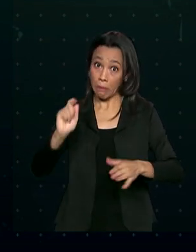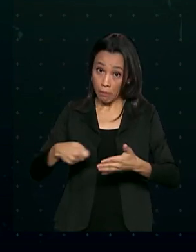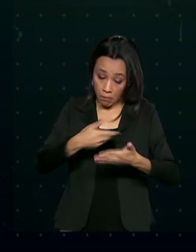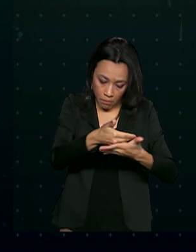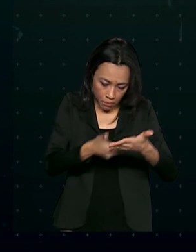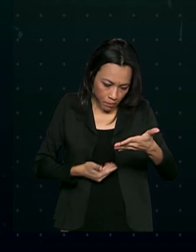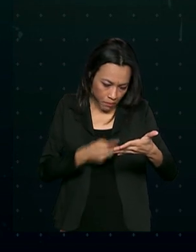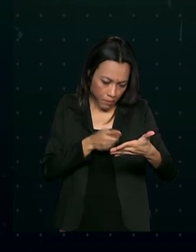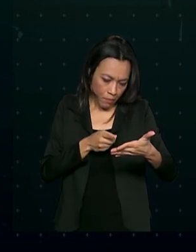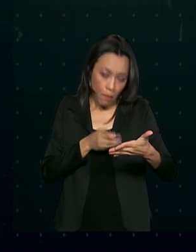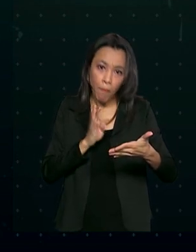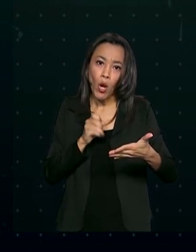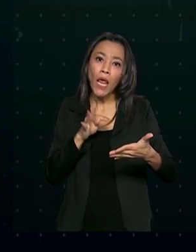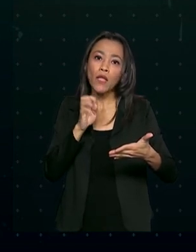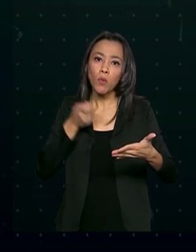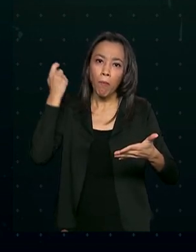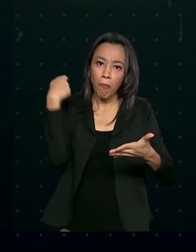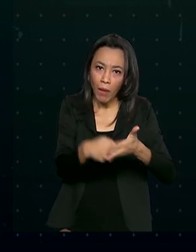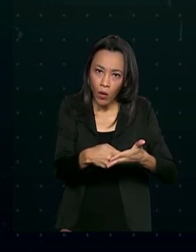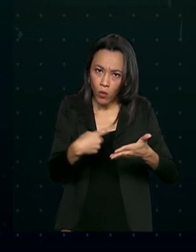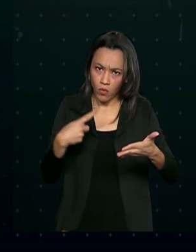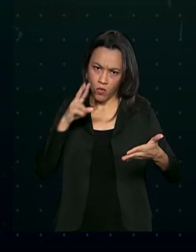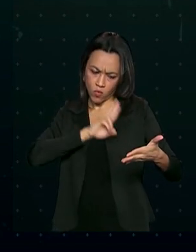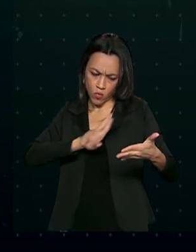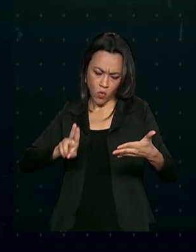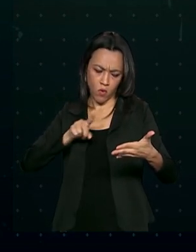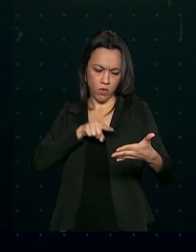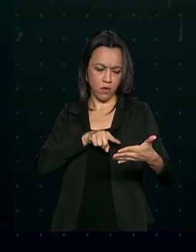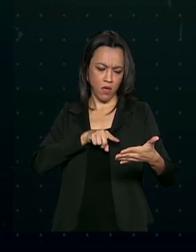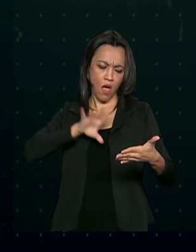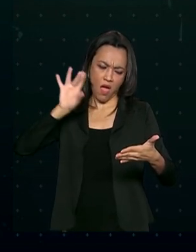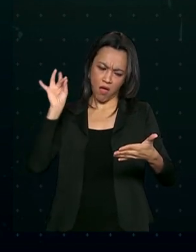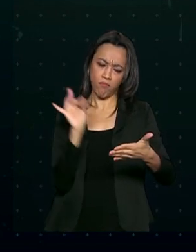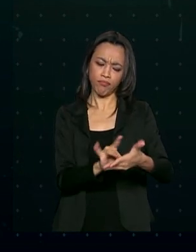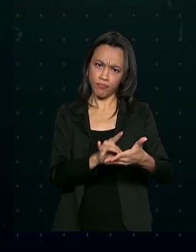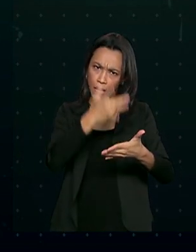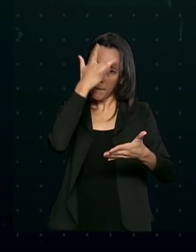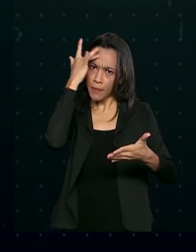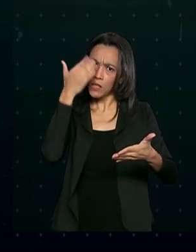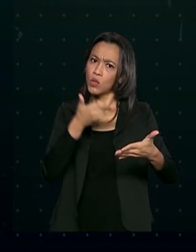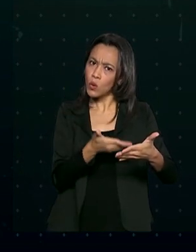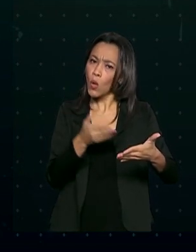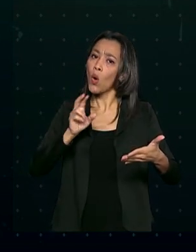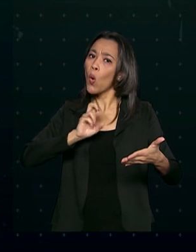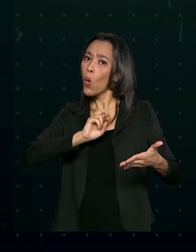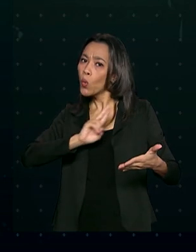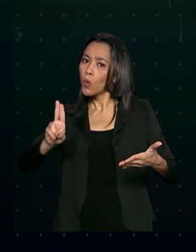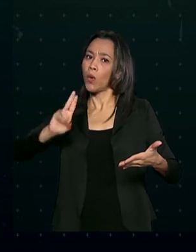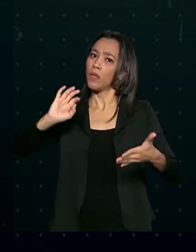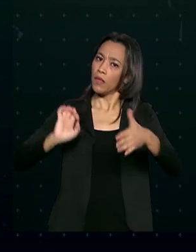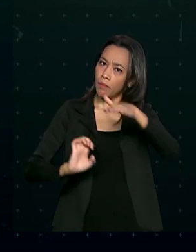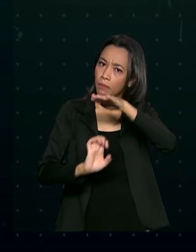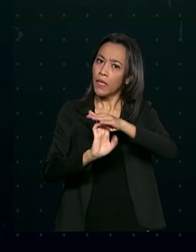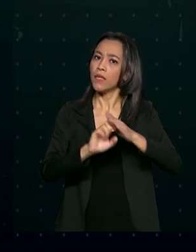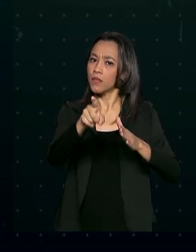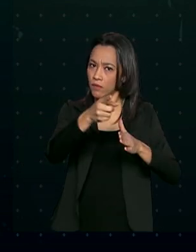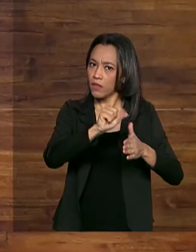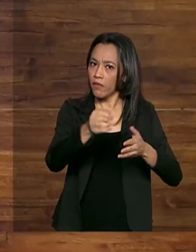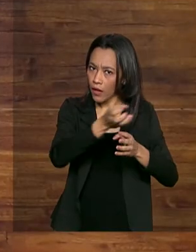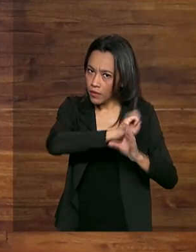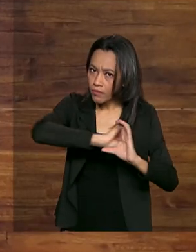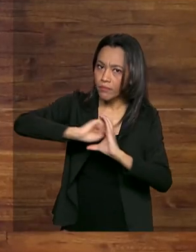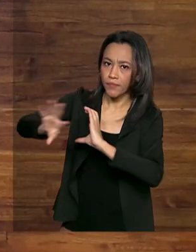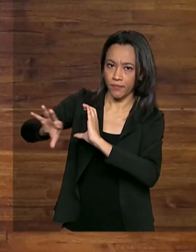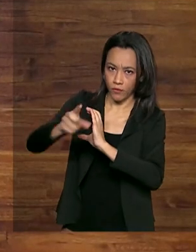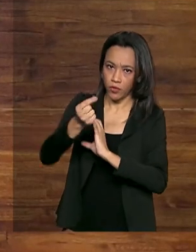boleto, veja se o nome do beneficiário é mesmo a pessoa ou empresa para quem você pretende transferir.